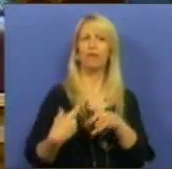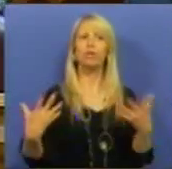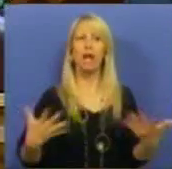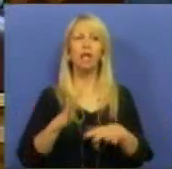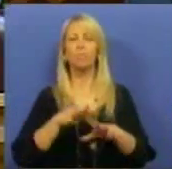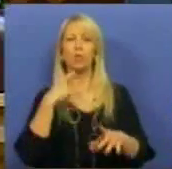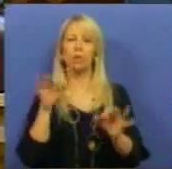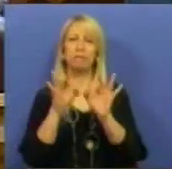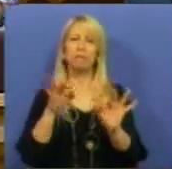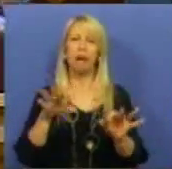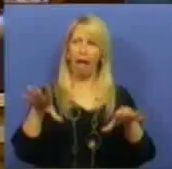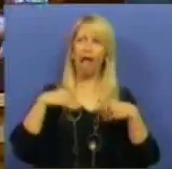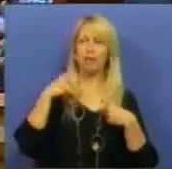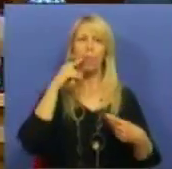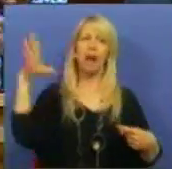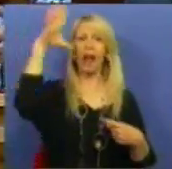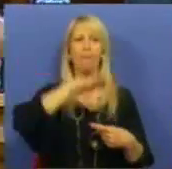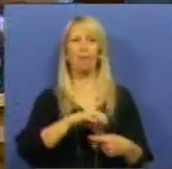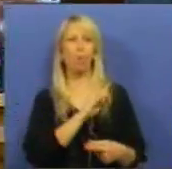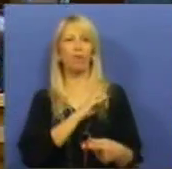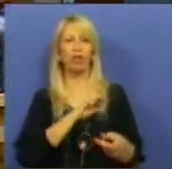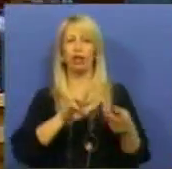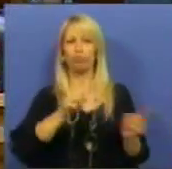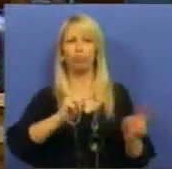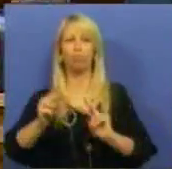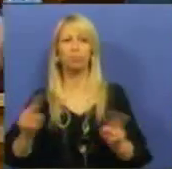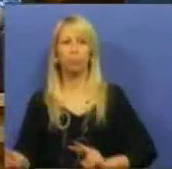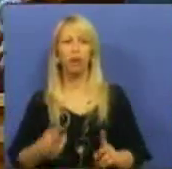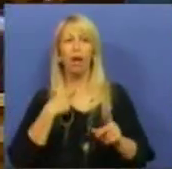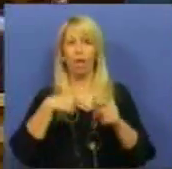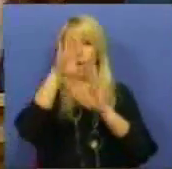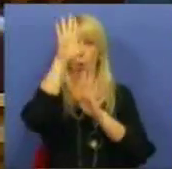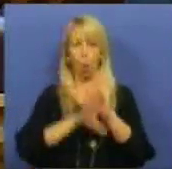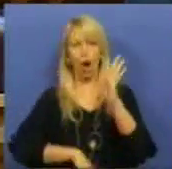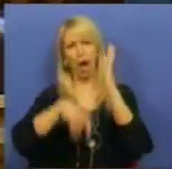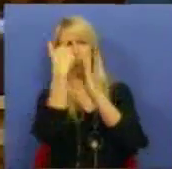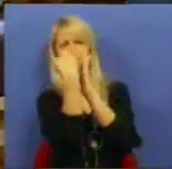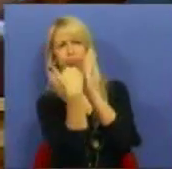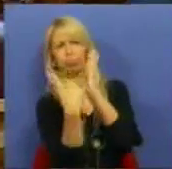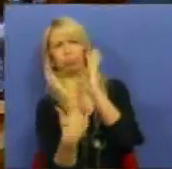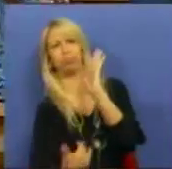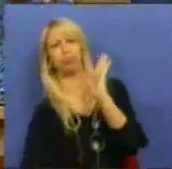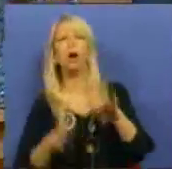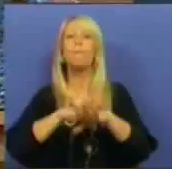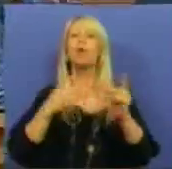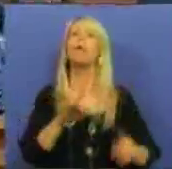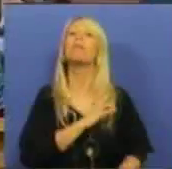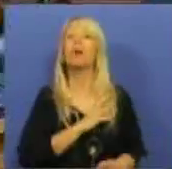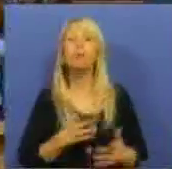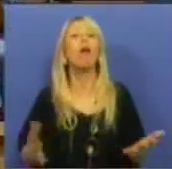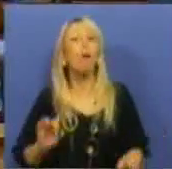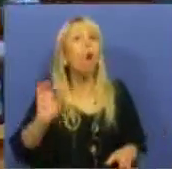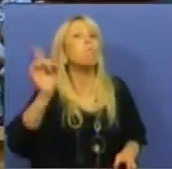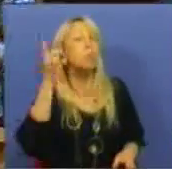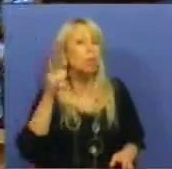privatizações. Desenrolou o seu vastíssimo currículo nas privatizações. É porventura então o